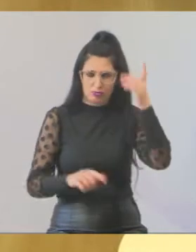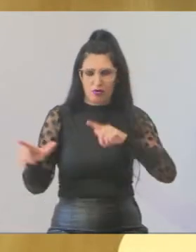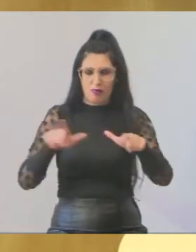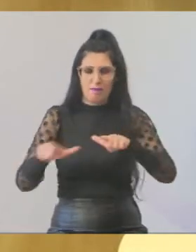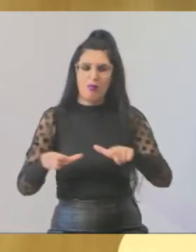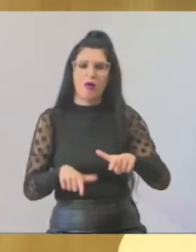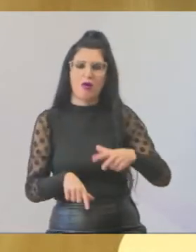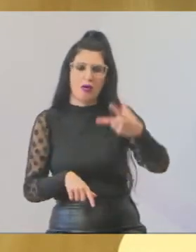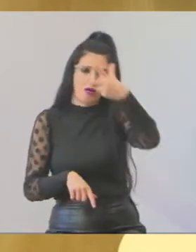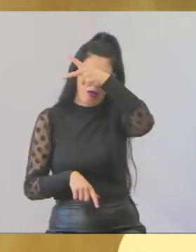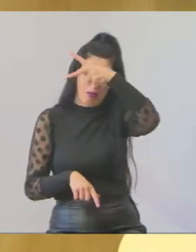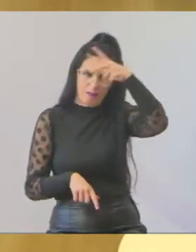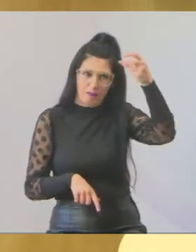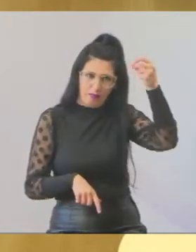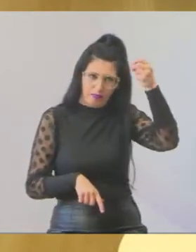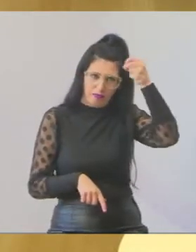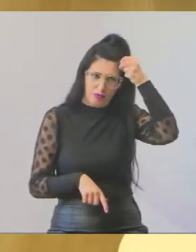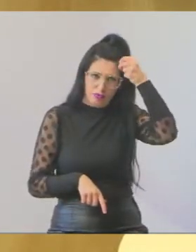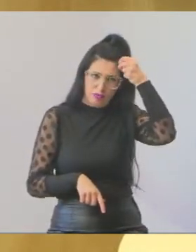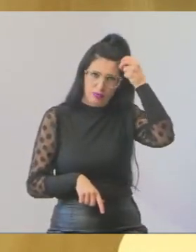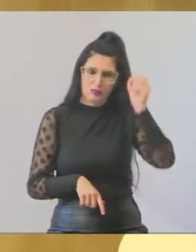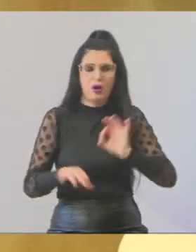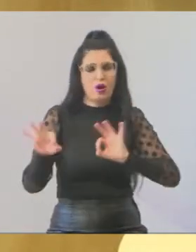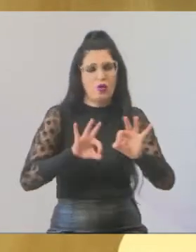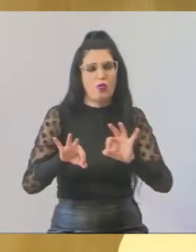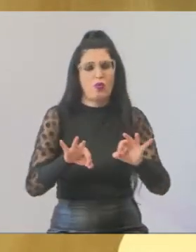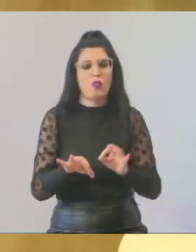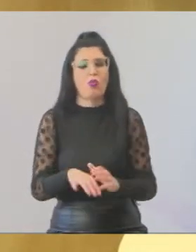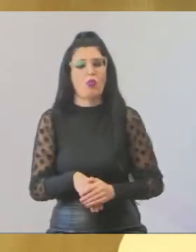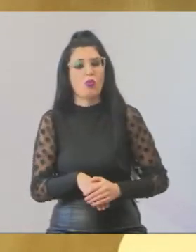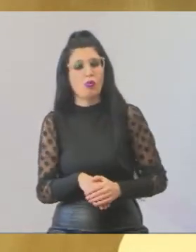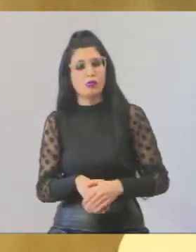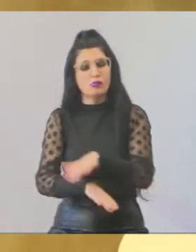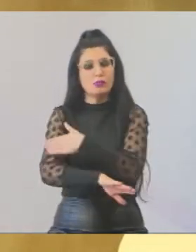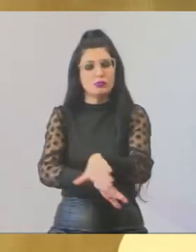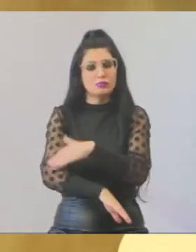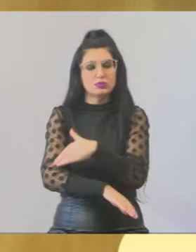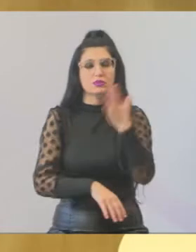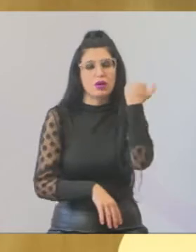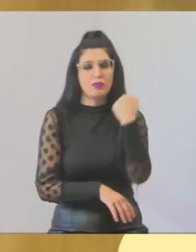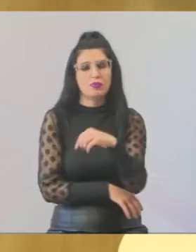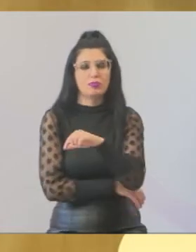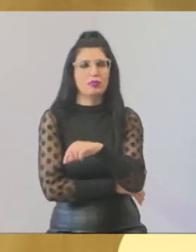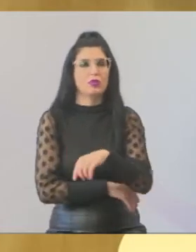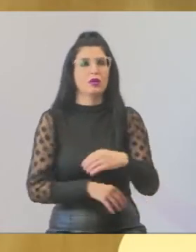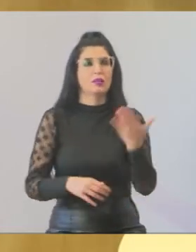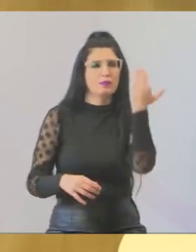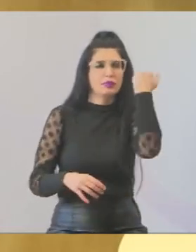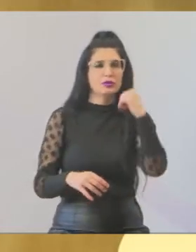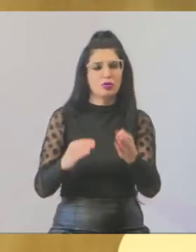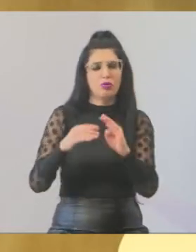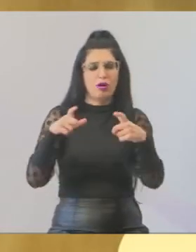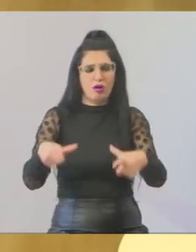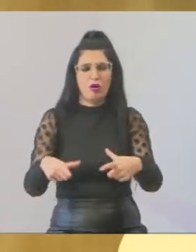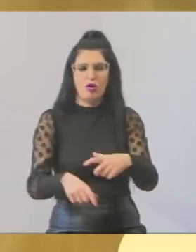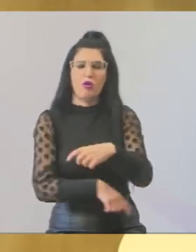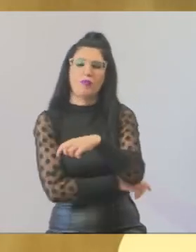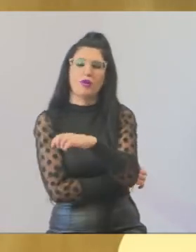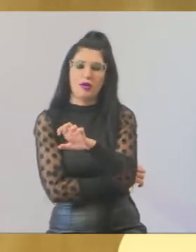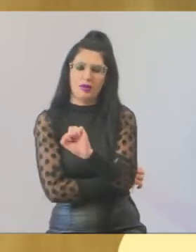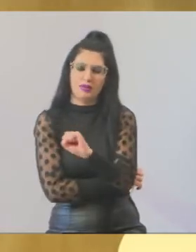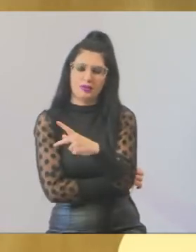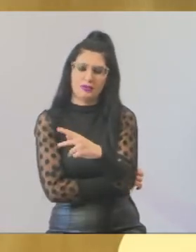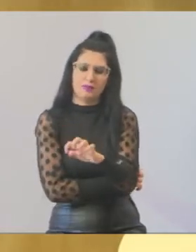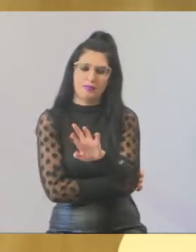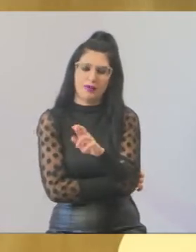que dê uma atenção no acostamento ali da Lucas Nogueira Garcês, para quem vem do Esperança, aqui sentido a cidade,